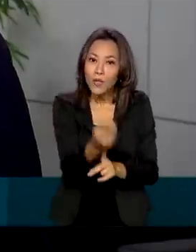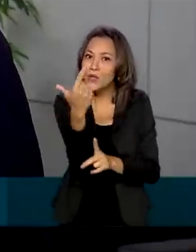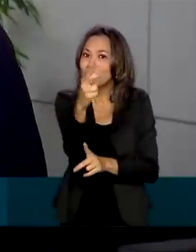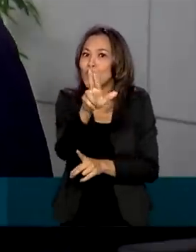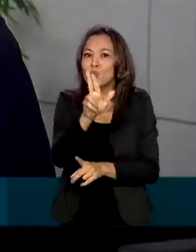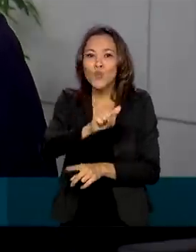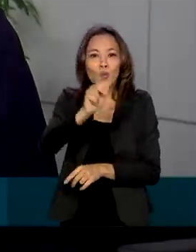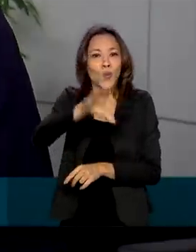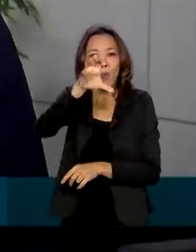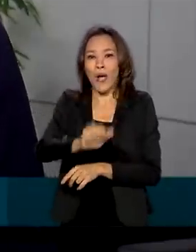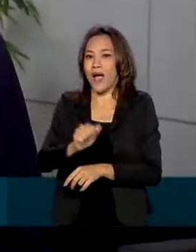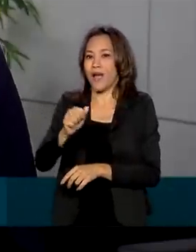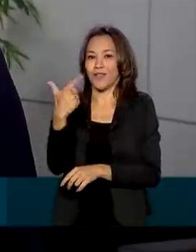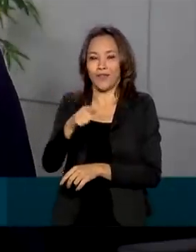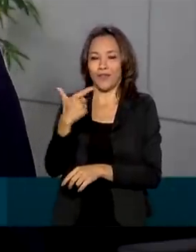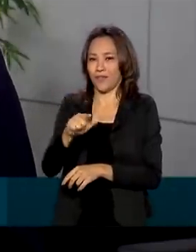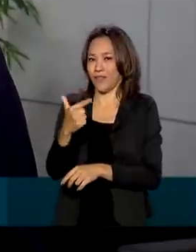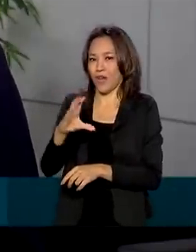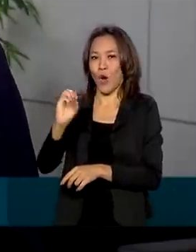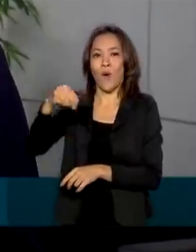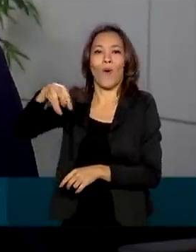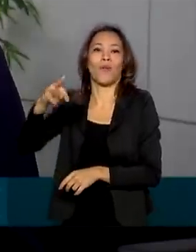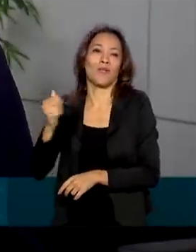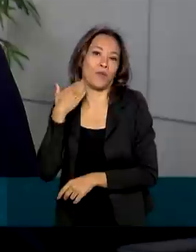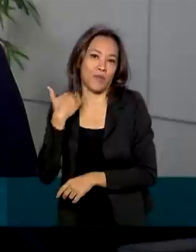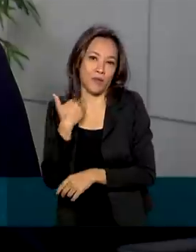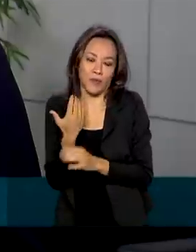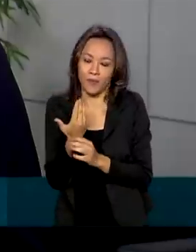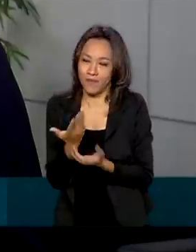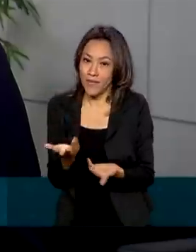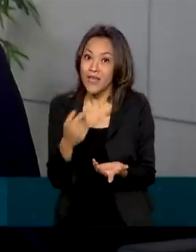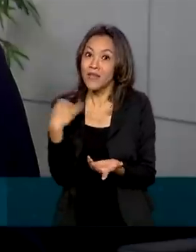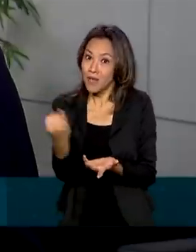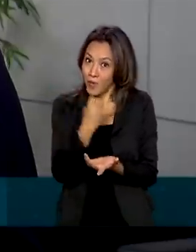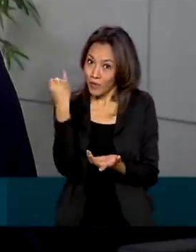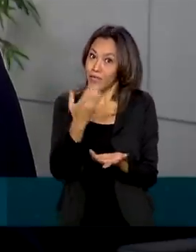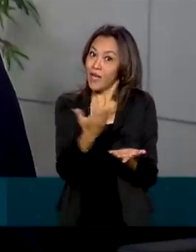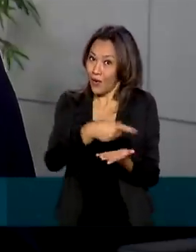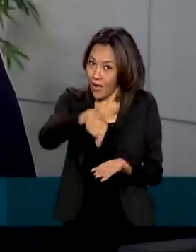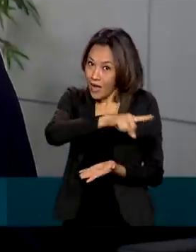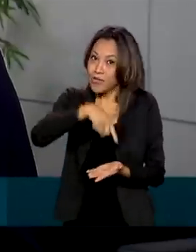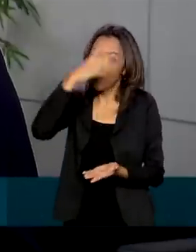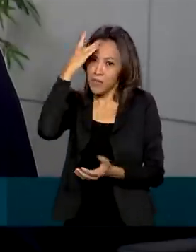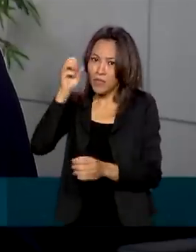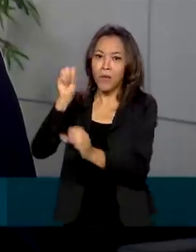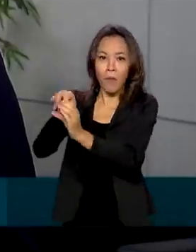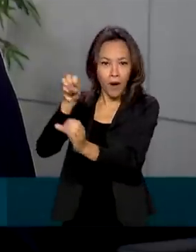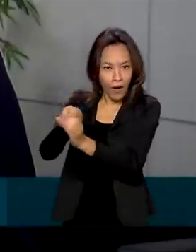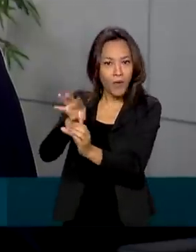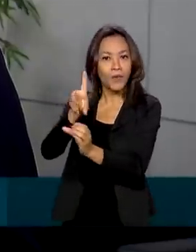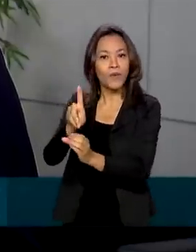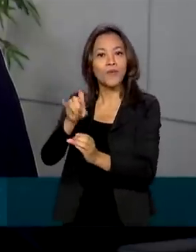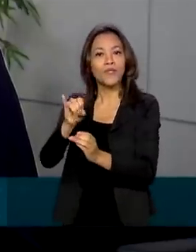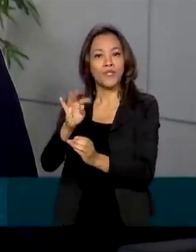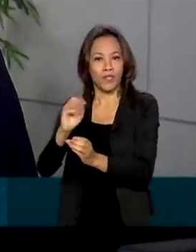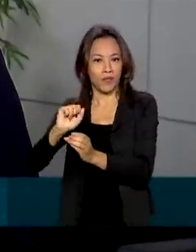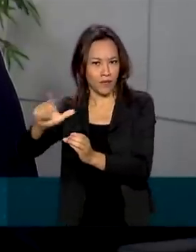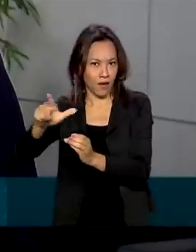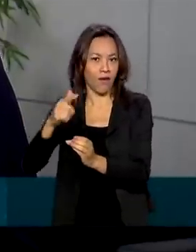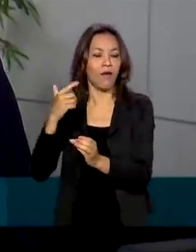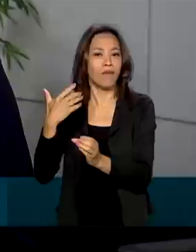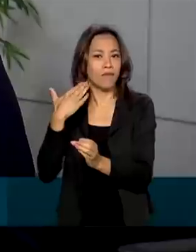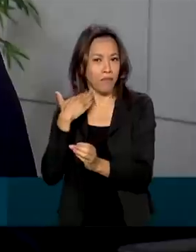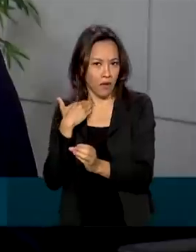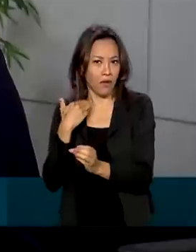em banco. Então é muito importante porque essas pessoas agora têm, no banco digital da Caixa, não